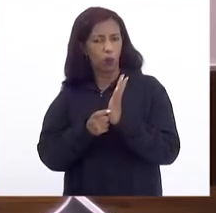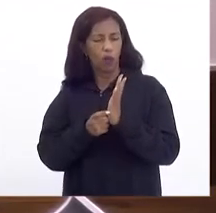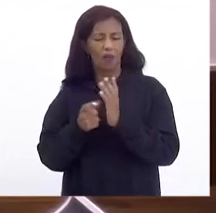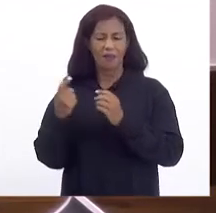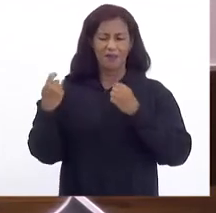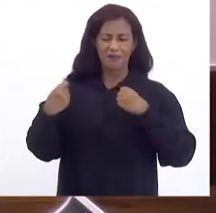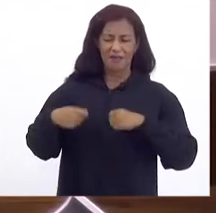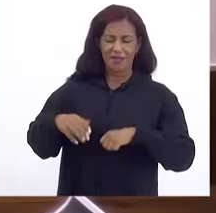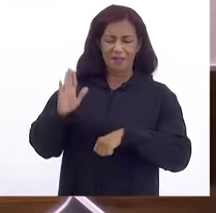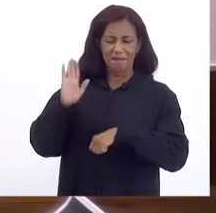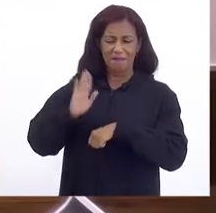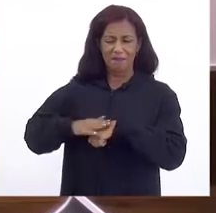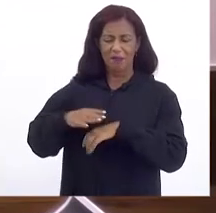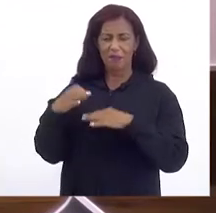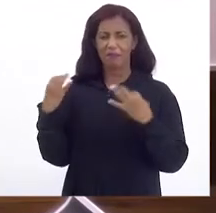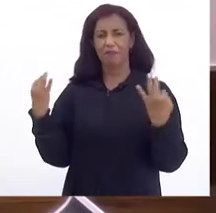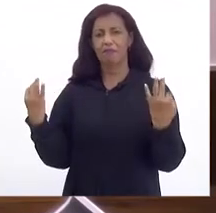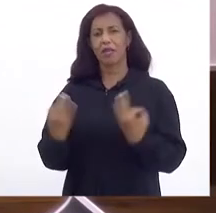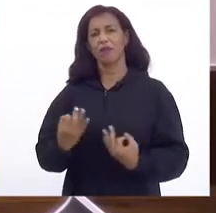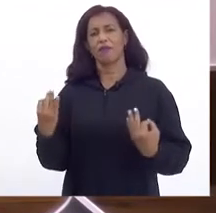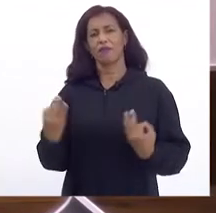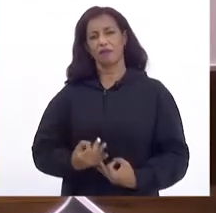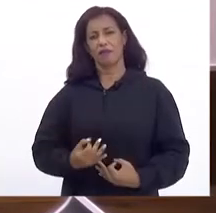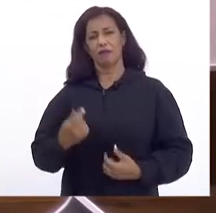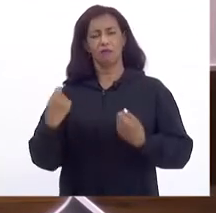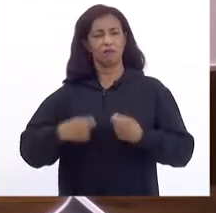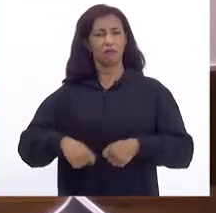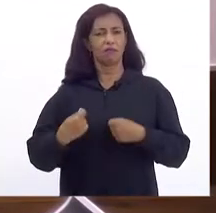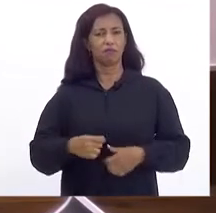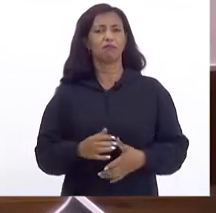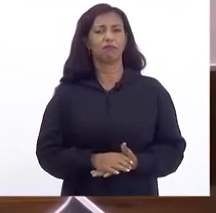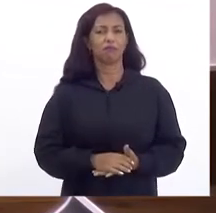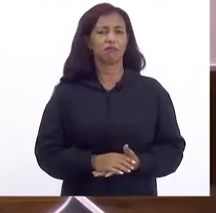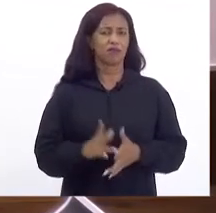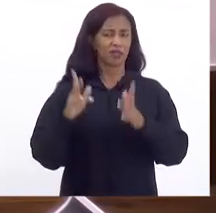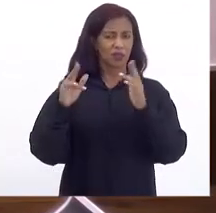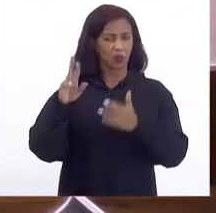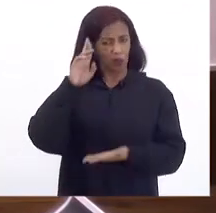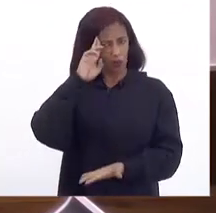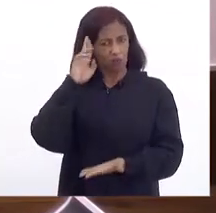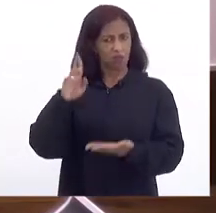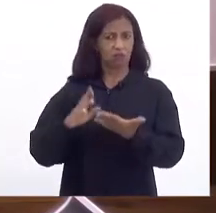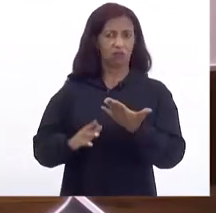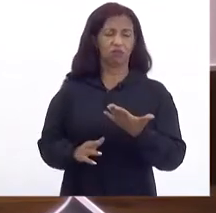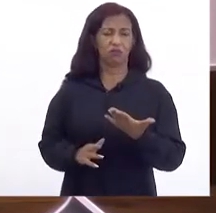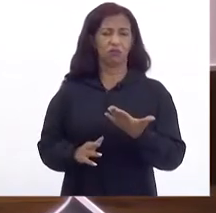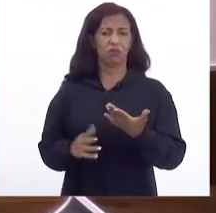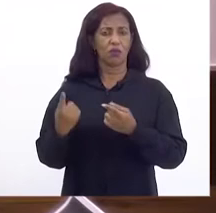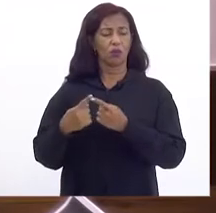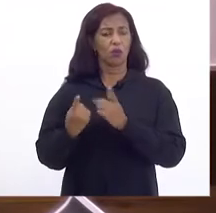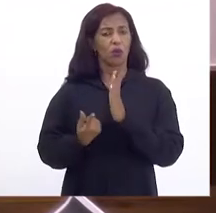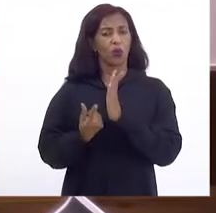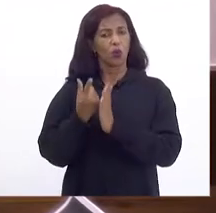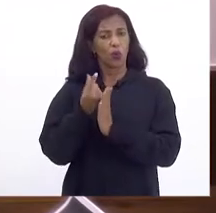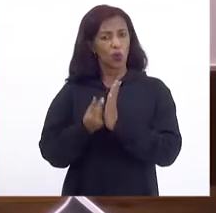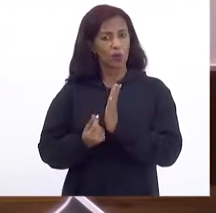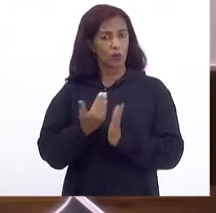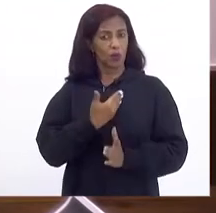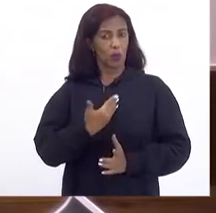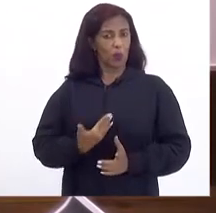mais real Possível O mais real Possível Como a vossa excelência Colocou Porque um orçamento Público